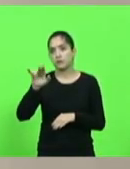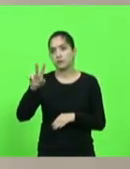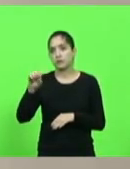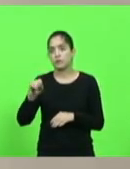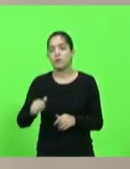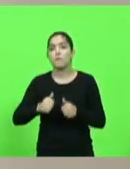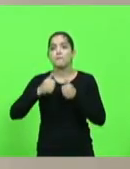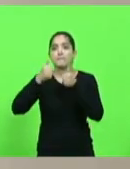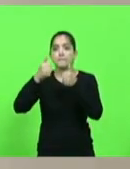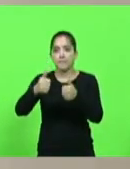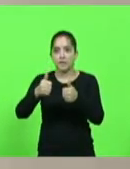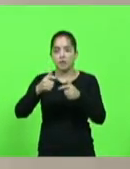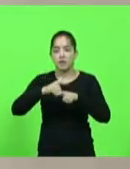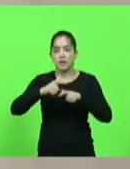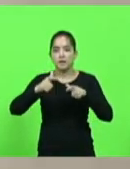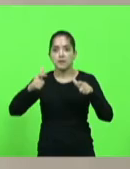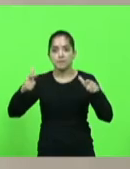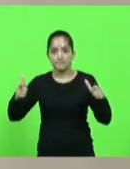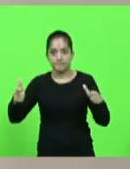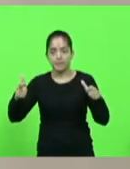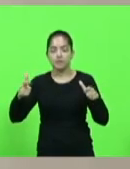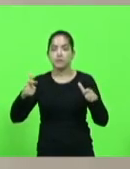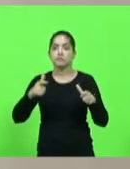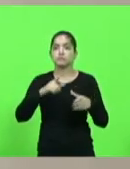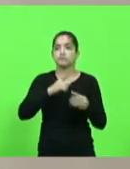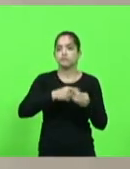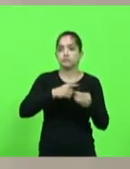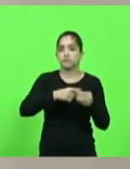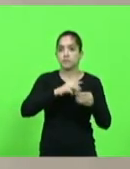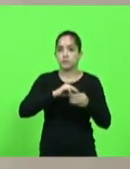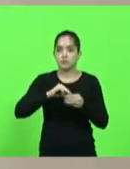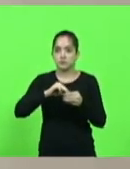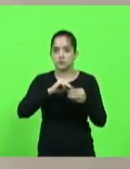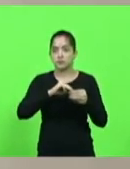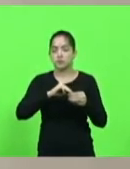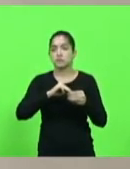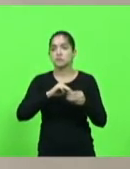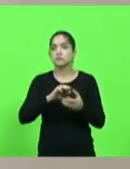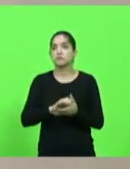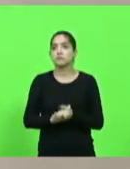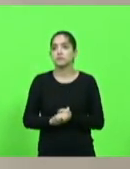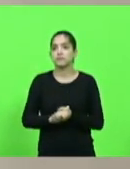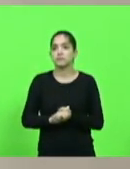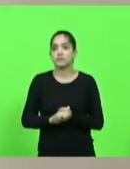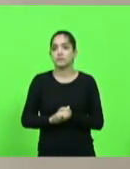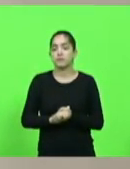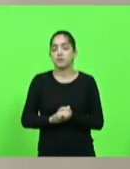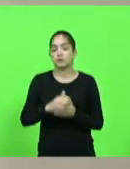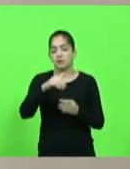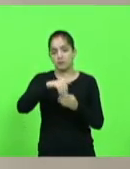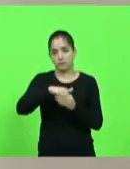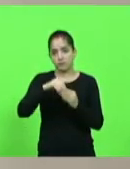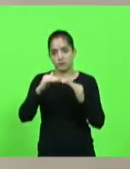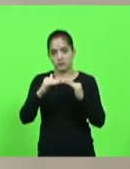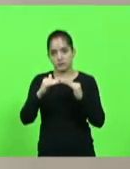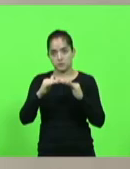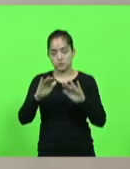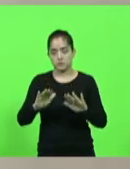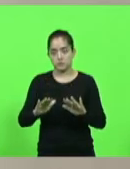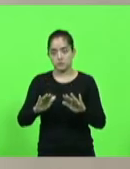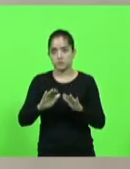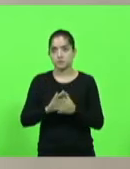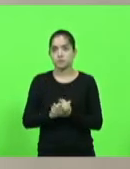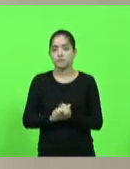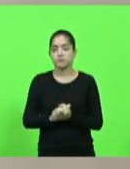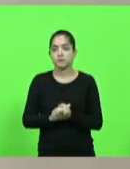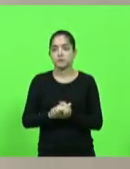amplie o sinal de telefone celular no município de Lauro Miller, em discussão. Não havendo quem queira discutir em votação, deputados que aprovam, permaneçam como se